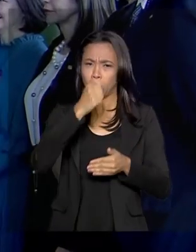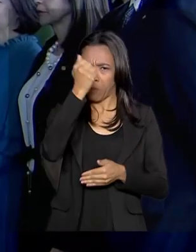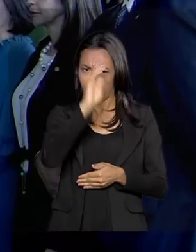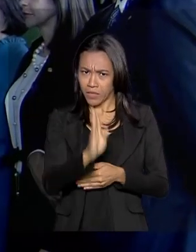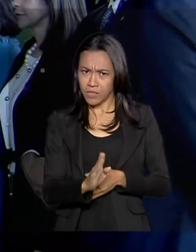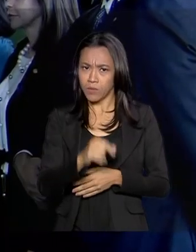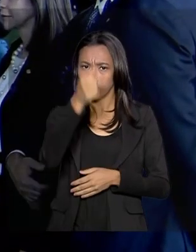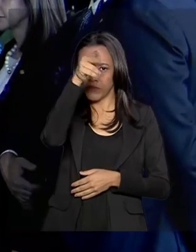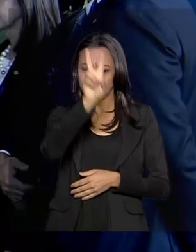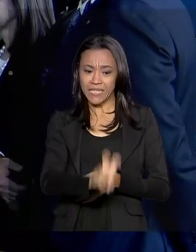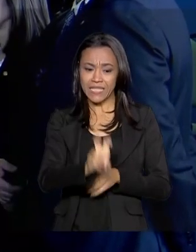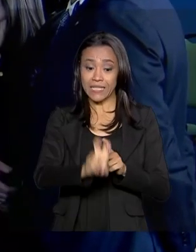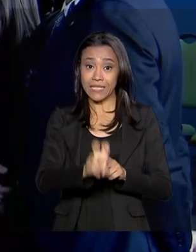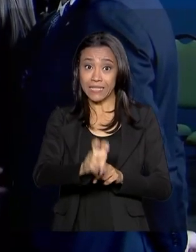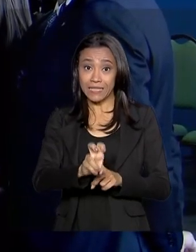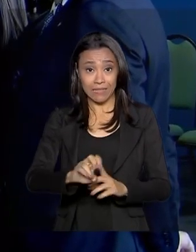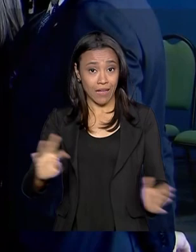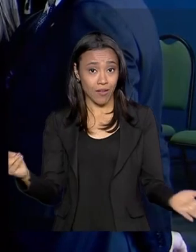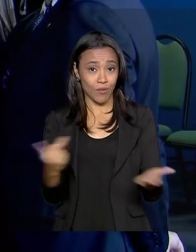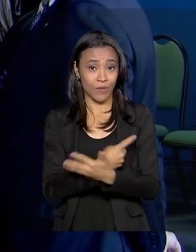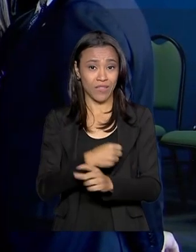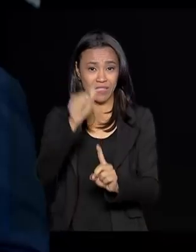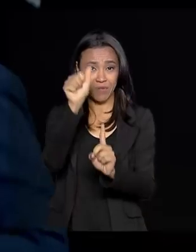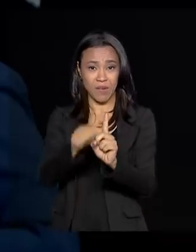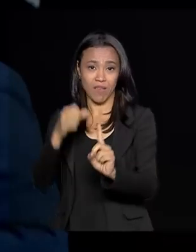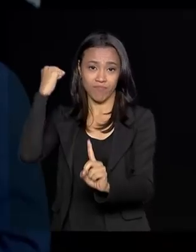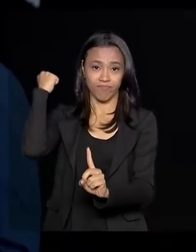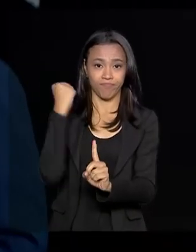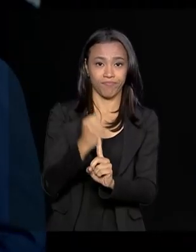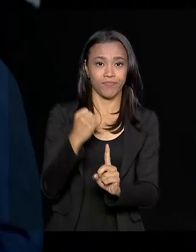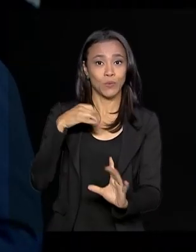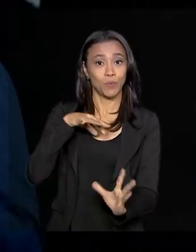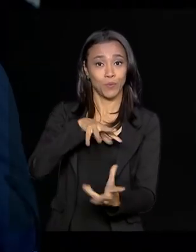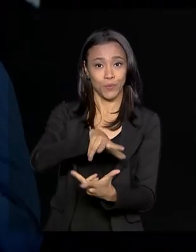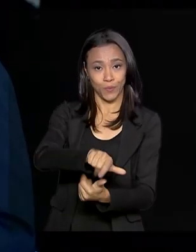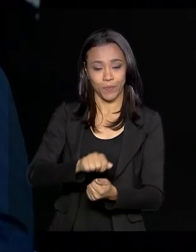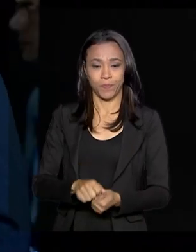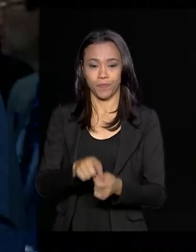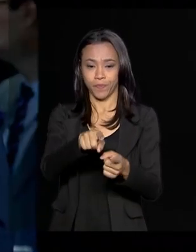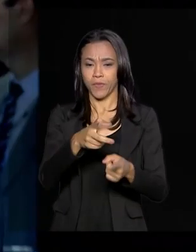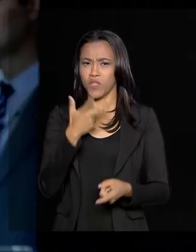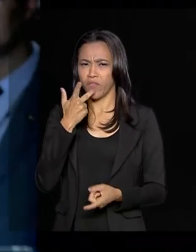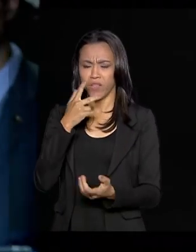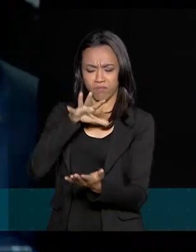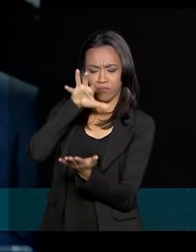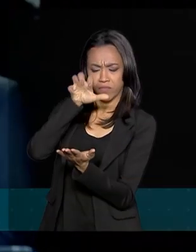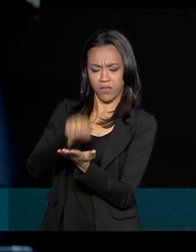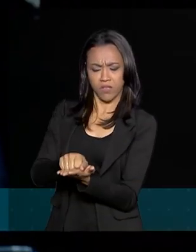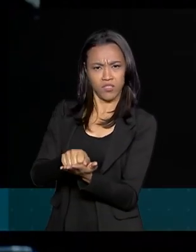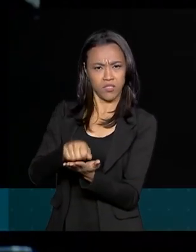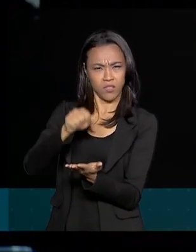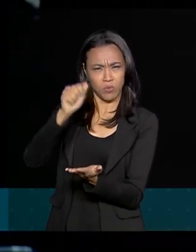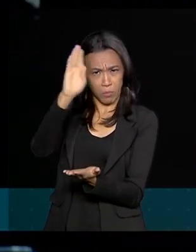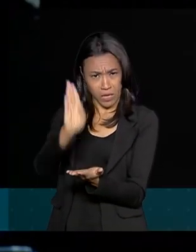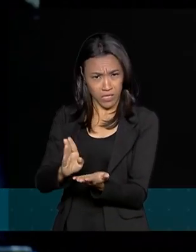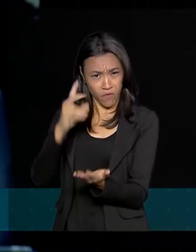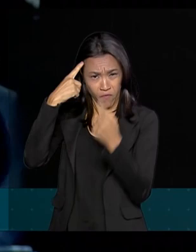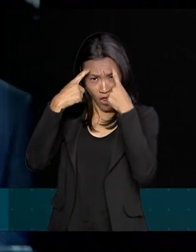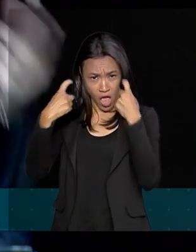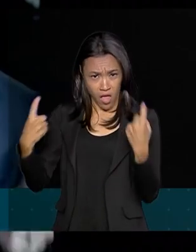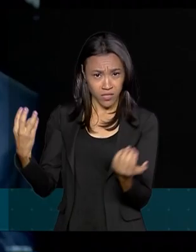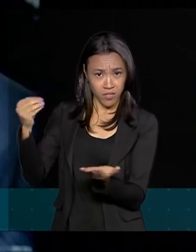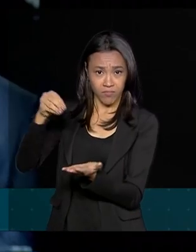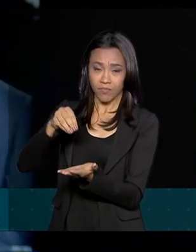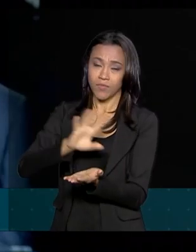apresenta a quinta maior taxa de feminicídio do mundo. Eu não falo mais de subnotificação no Brasil de violência, eu falo de não